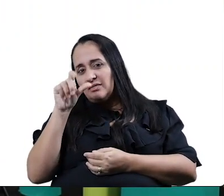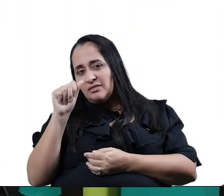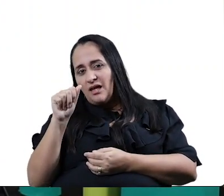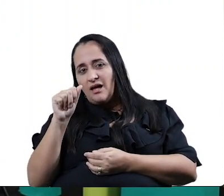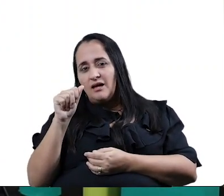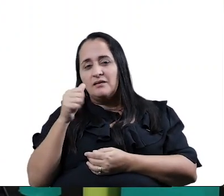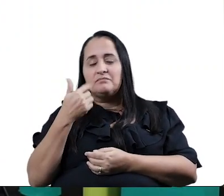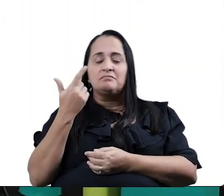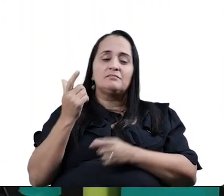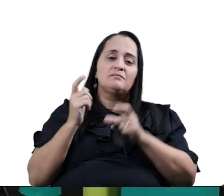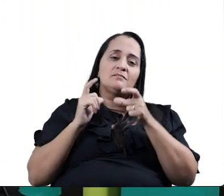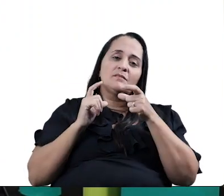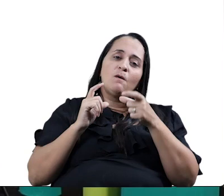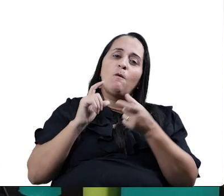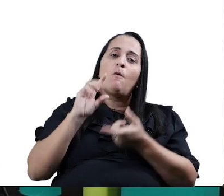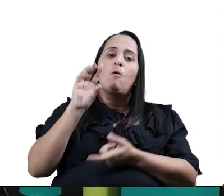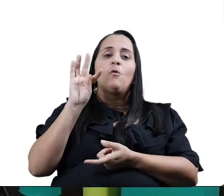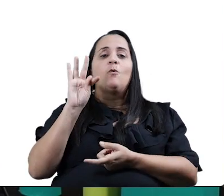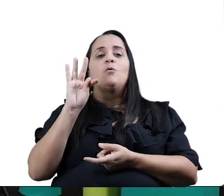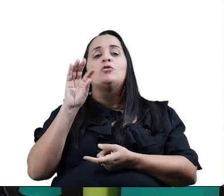com torrada.